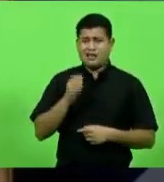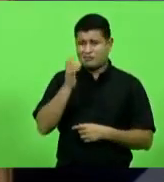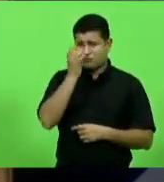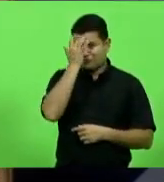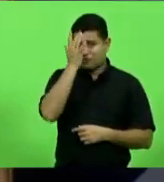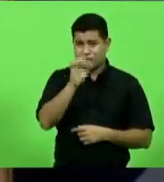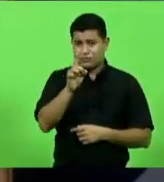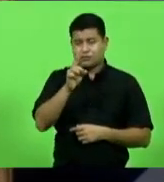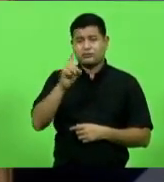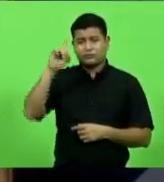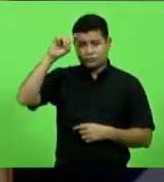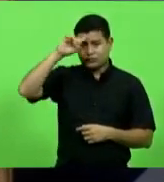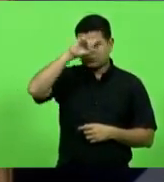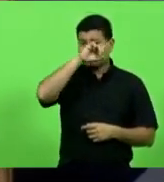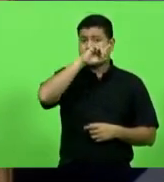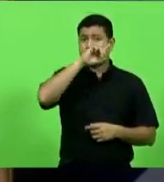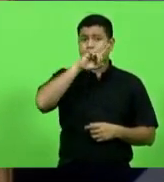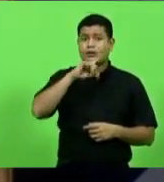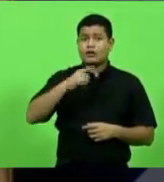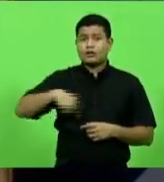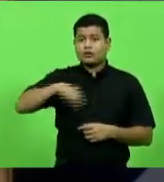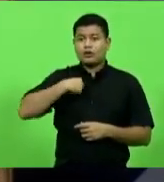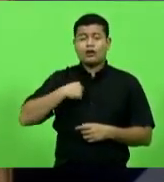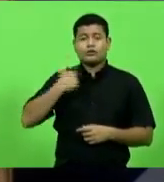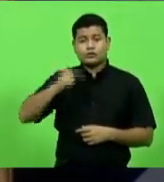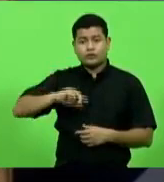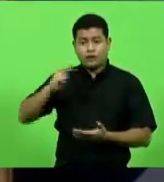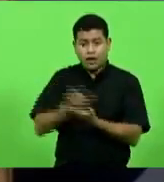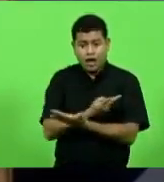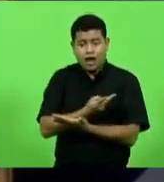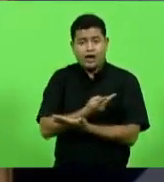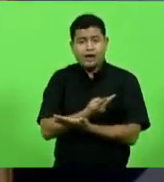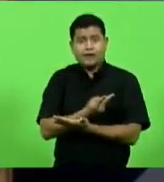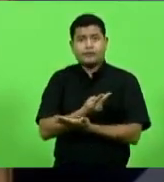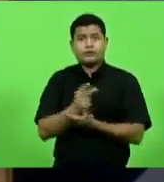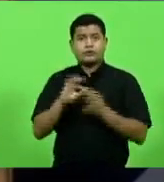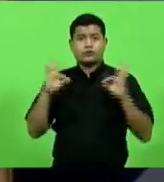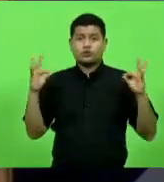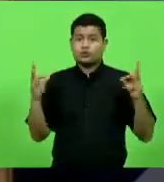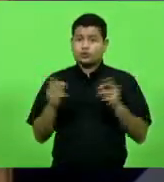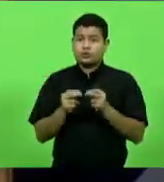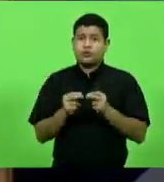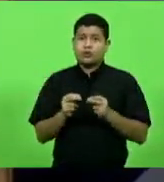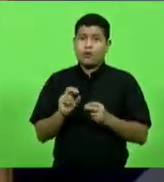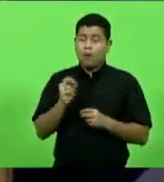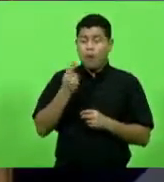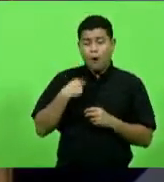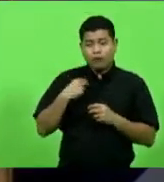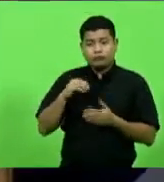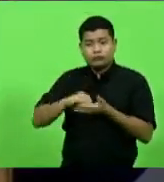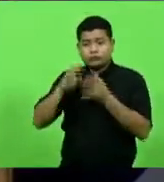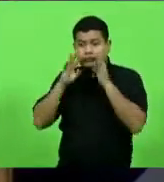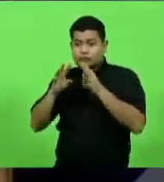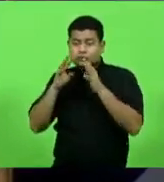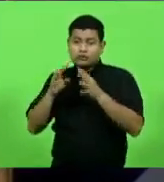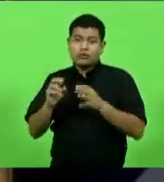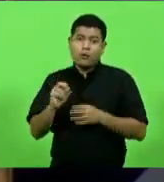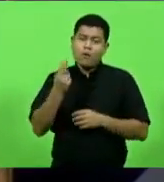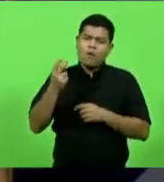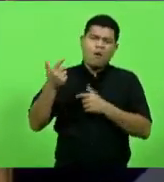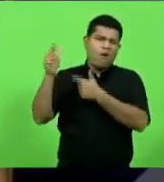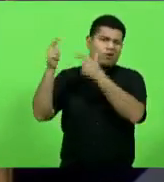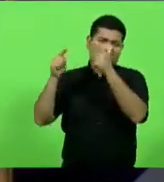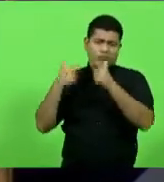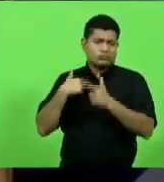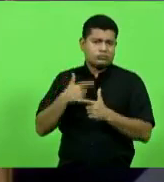difícil, é a gente não repetir o mesmo erro. Todos nós, ou por desatenção, ou por qualquer motivo que seja,